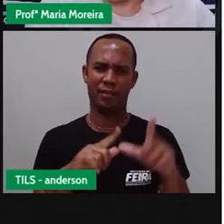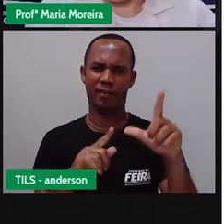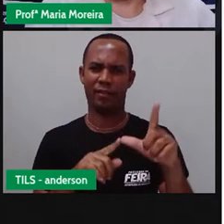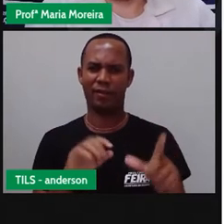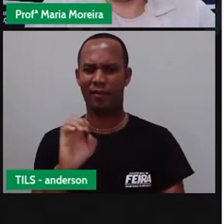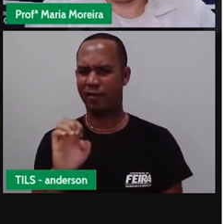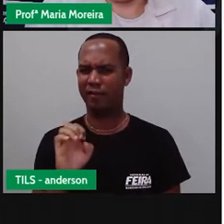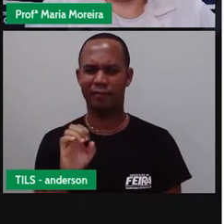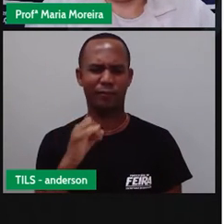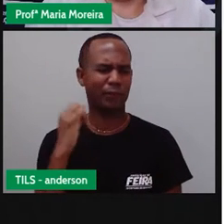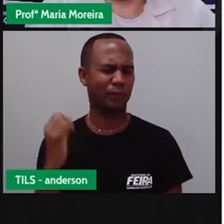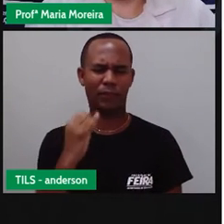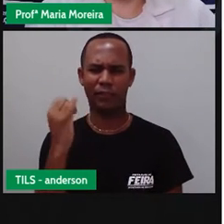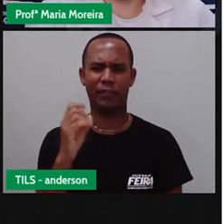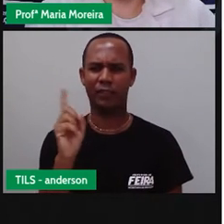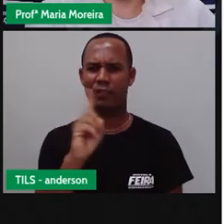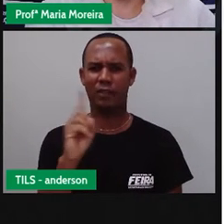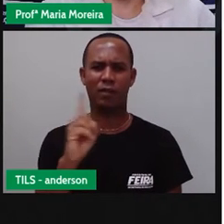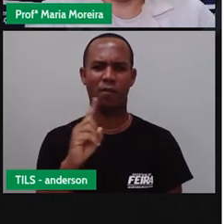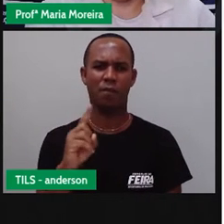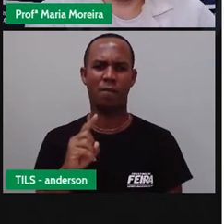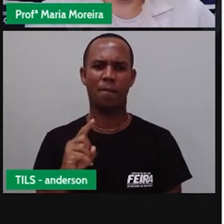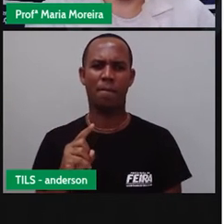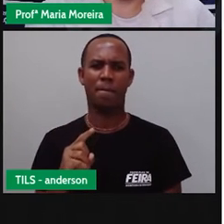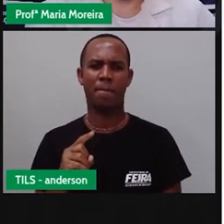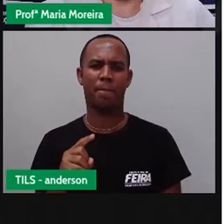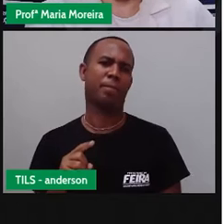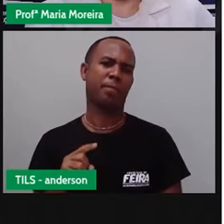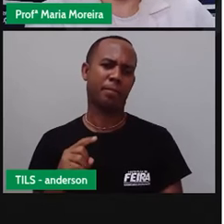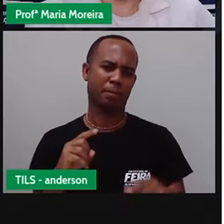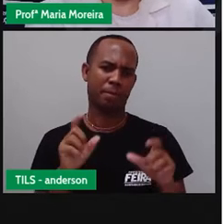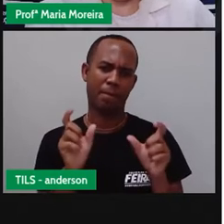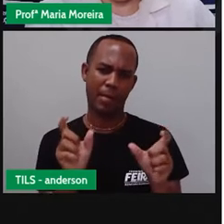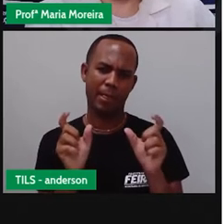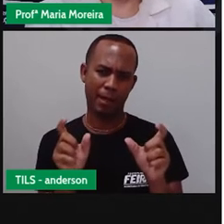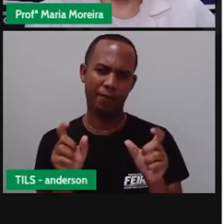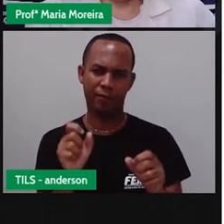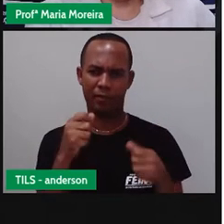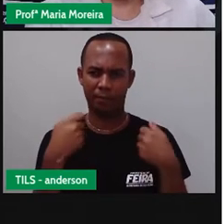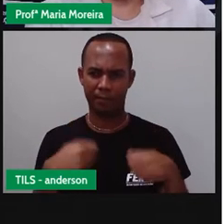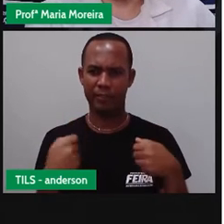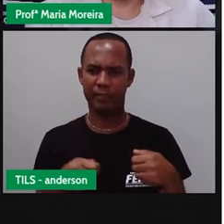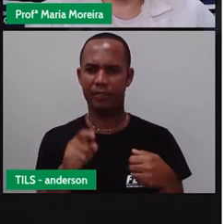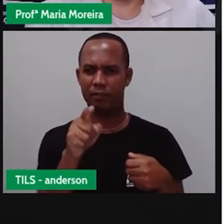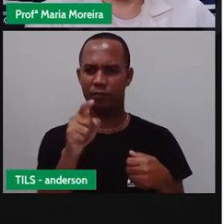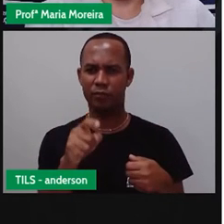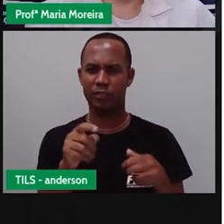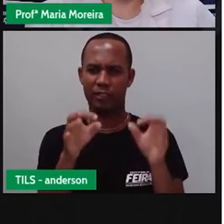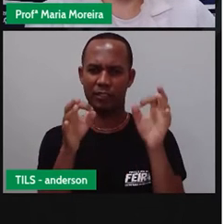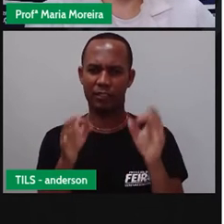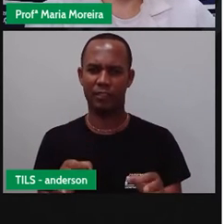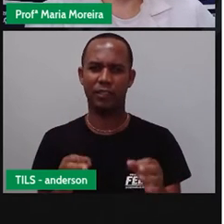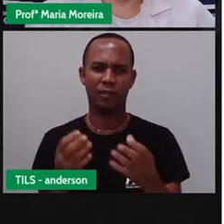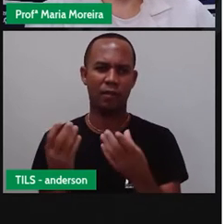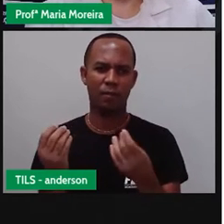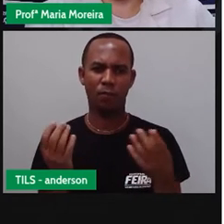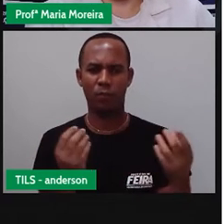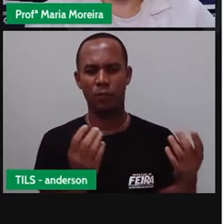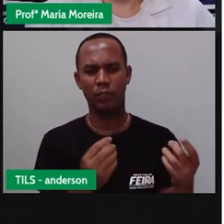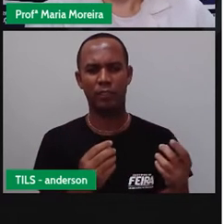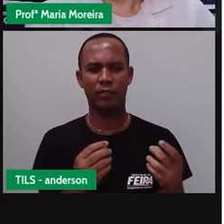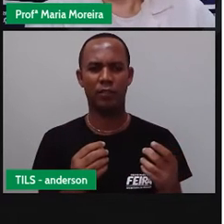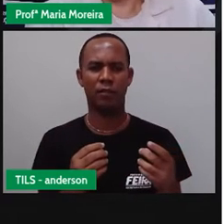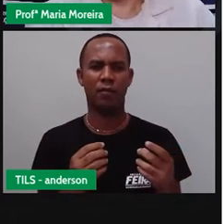A palavra precisa de você para estar correta. Há muitas e muitas palavras que precisam de